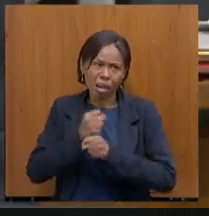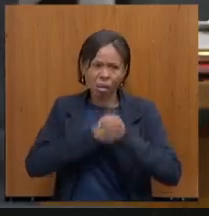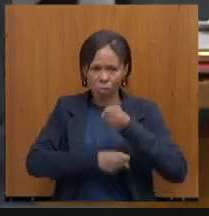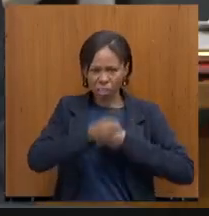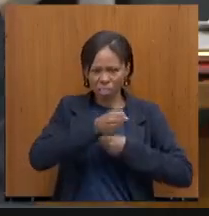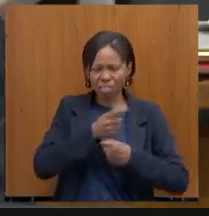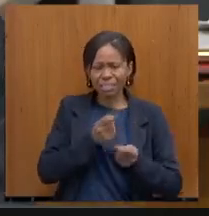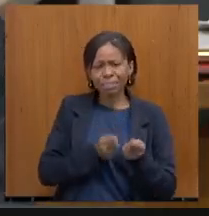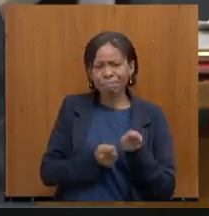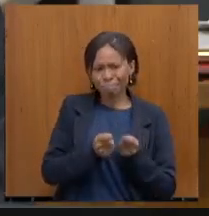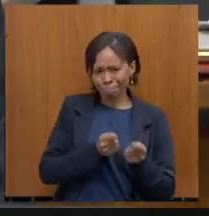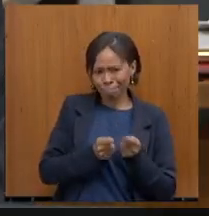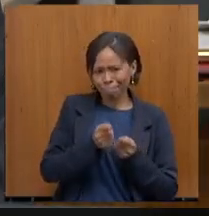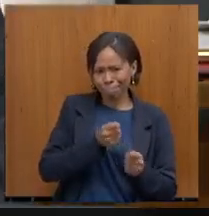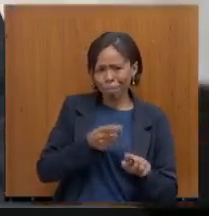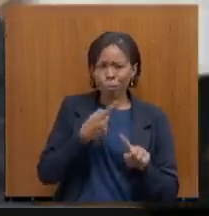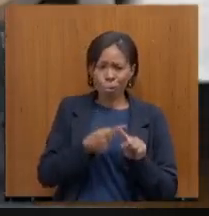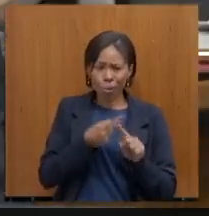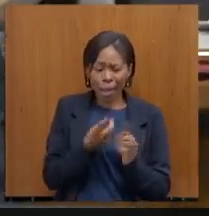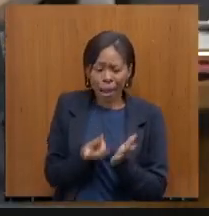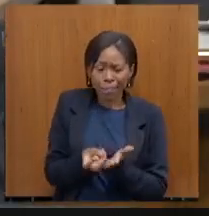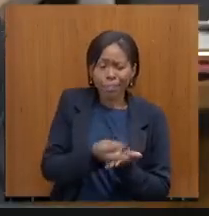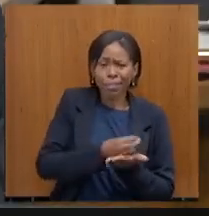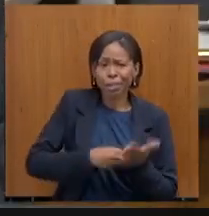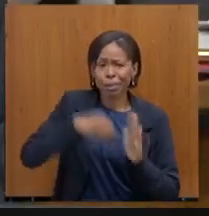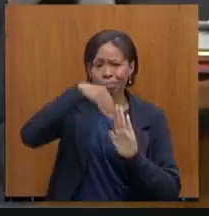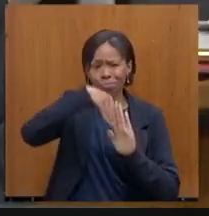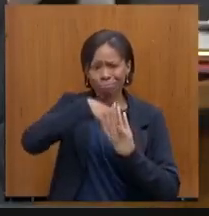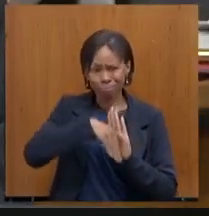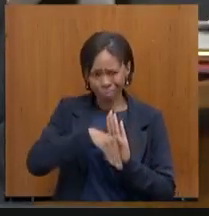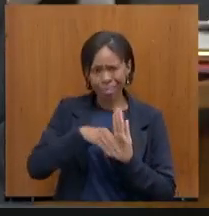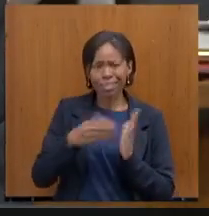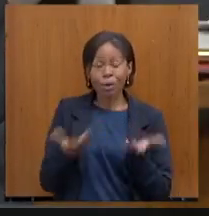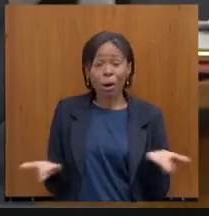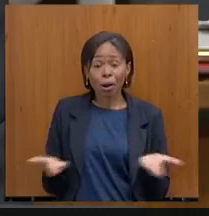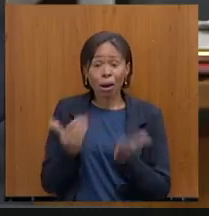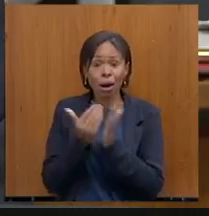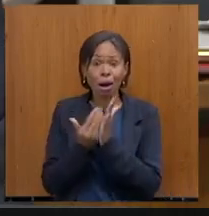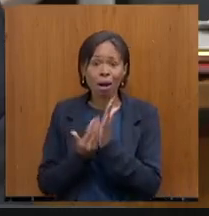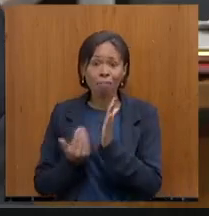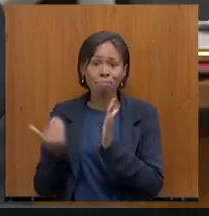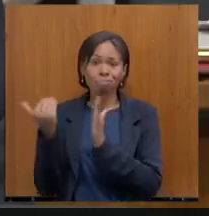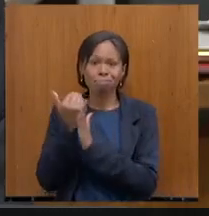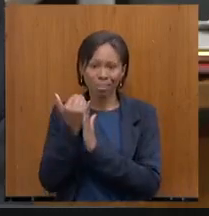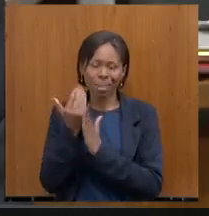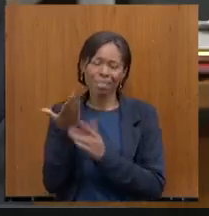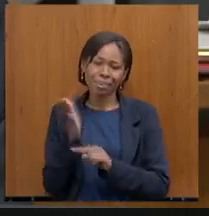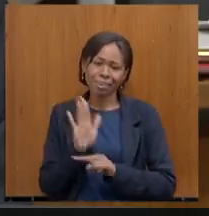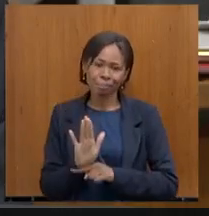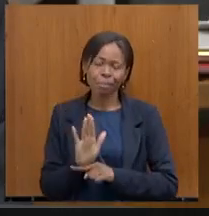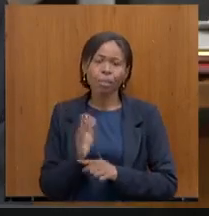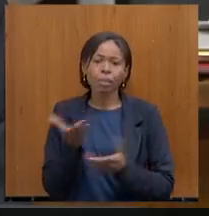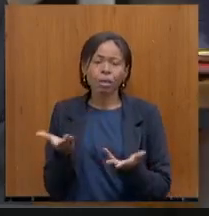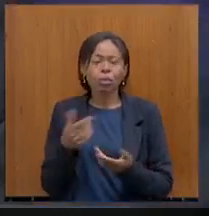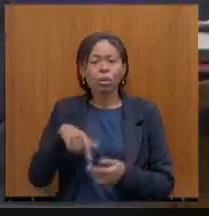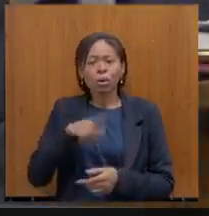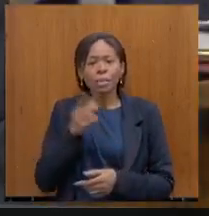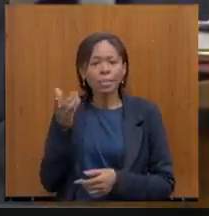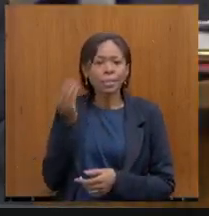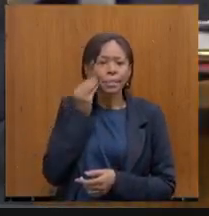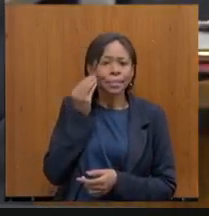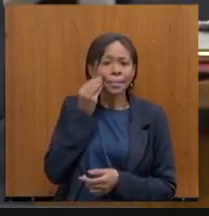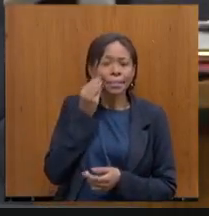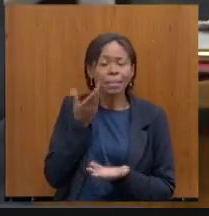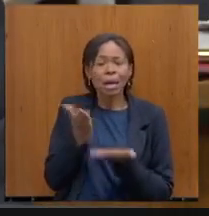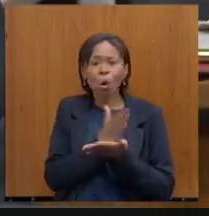contingenciar em função da queda de arrecadação e, este ano, nós fizemos o aumento de arrecadação. E a gente está buscando equacionar alguns passivos.